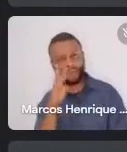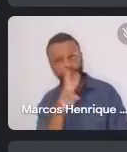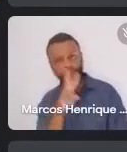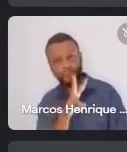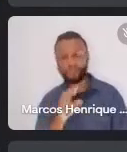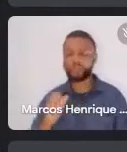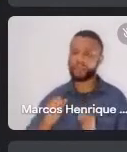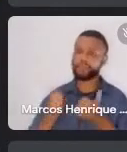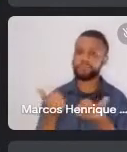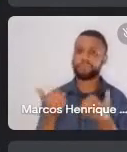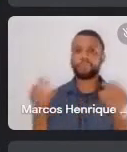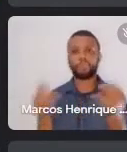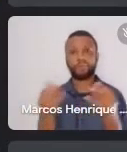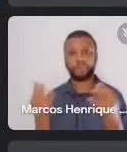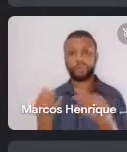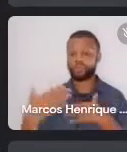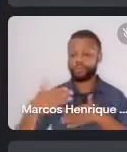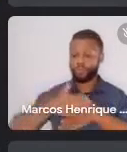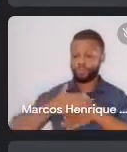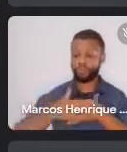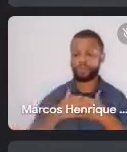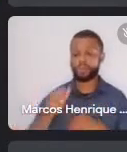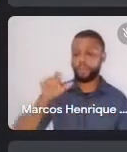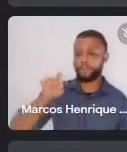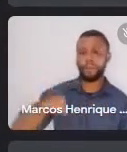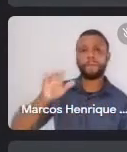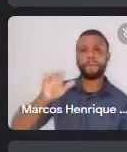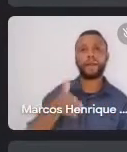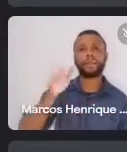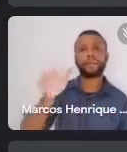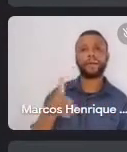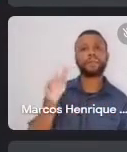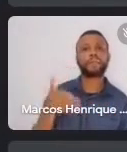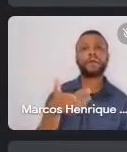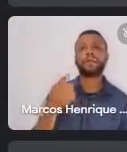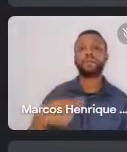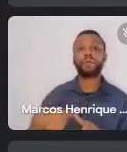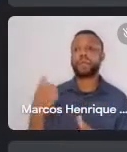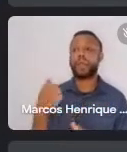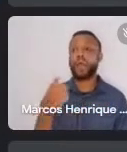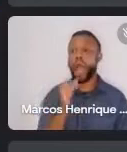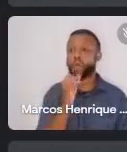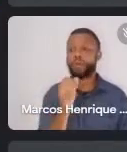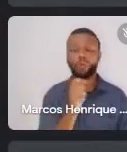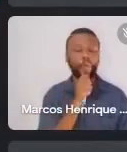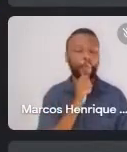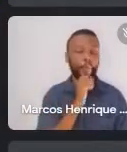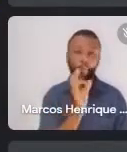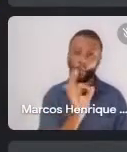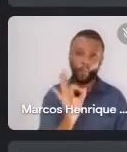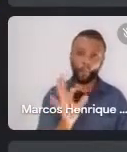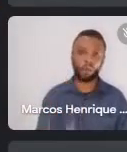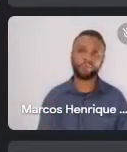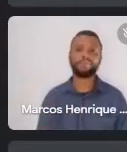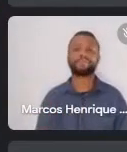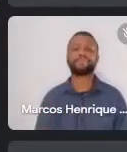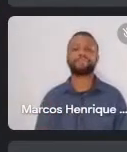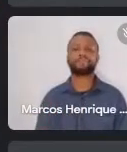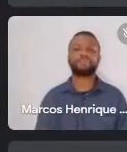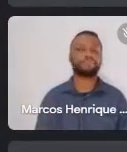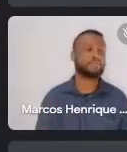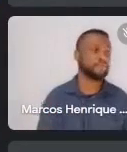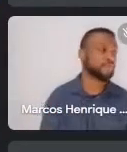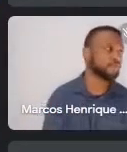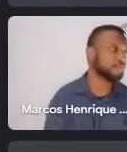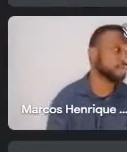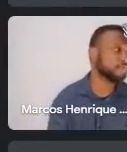manualmente, tá? Porque ele não me obedece se for no automático. É também um menino,